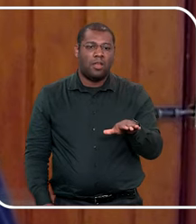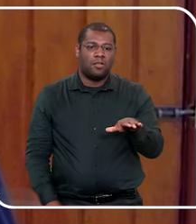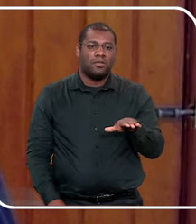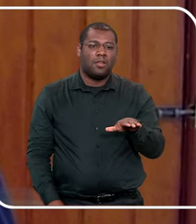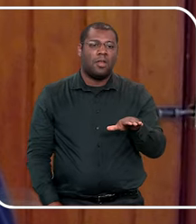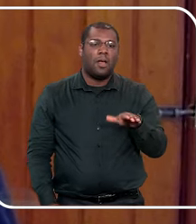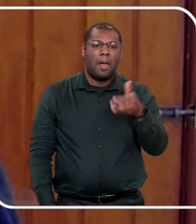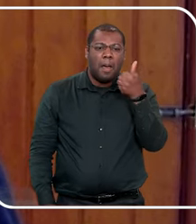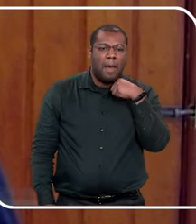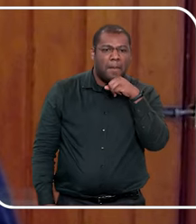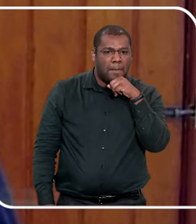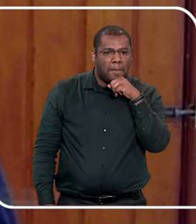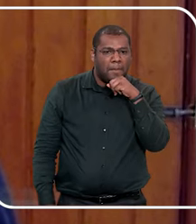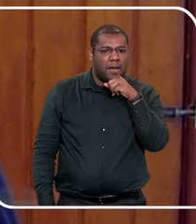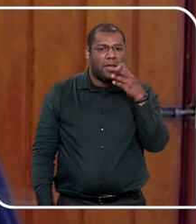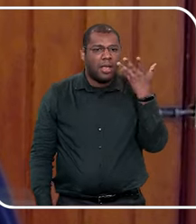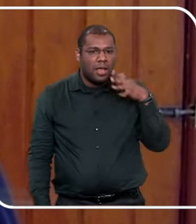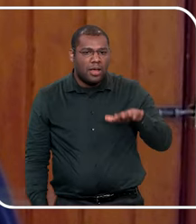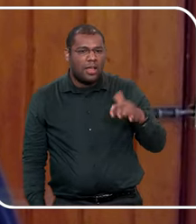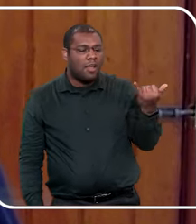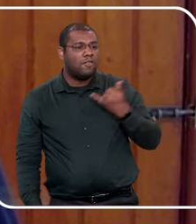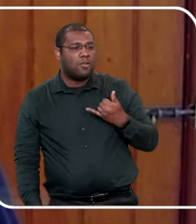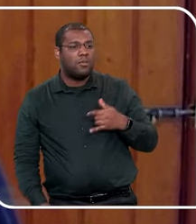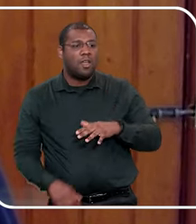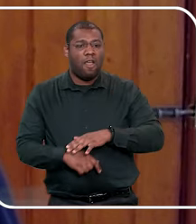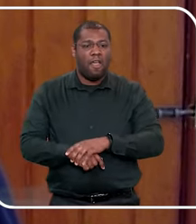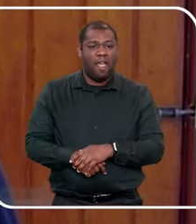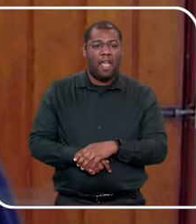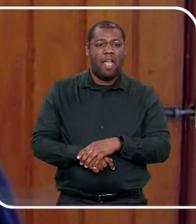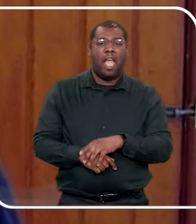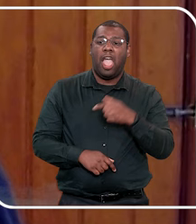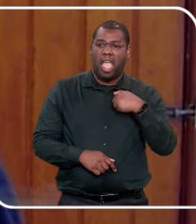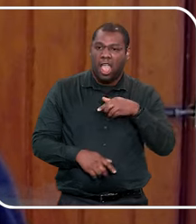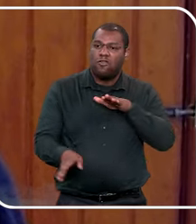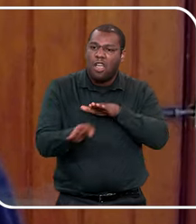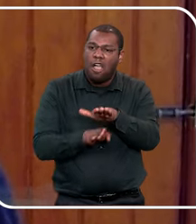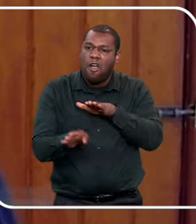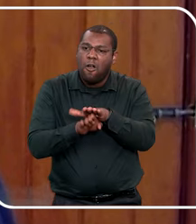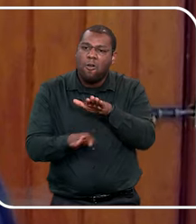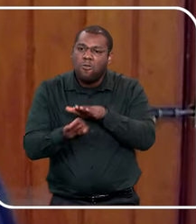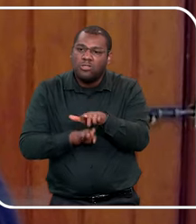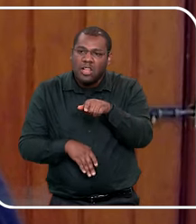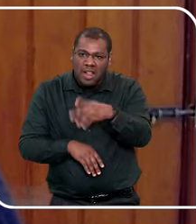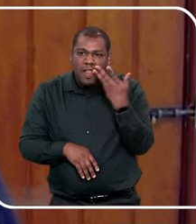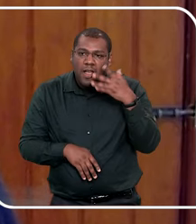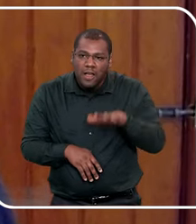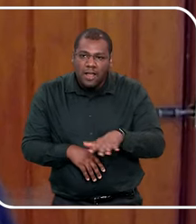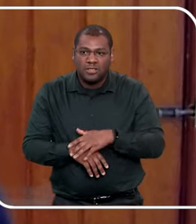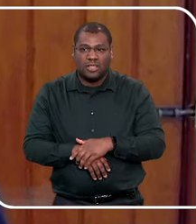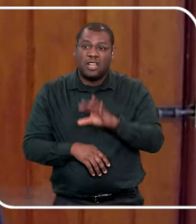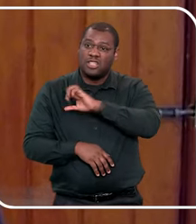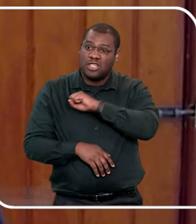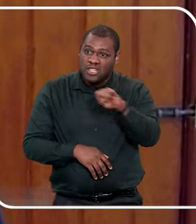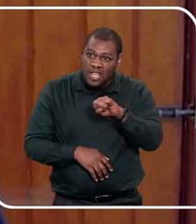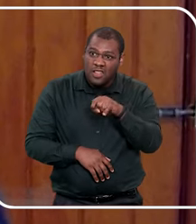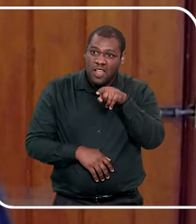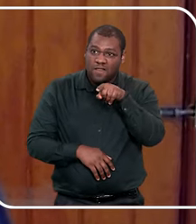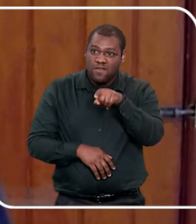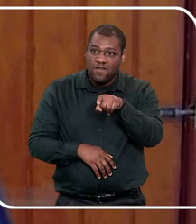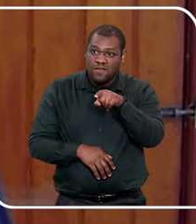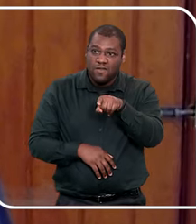a guarda dela de volta, porque falou, tá vendo? Você foi contar? se você fica contando pros outros o que aconteceu,